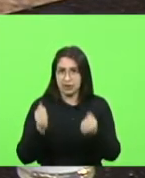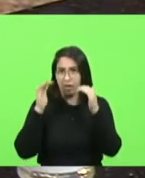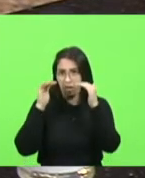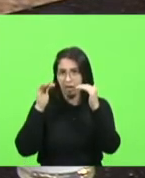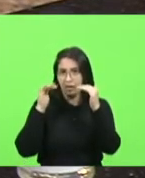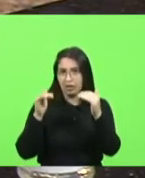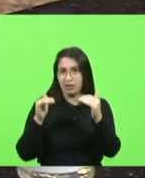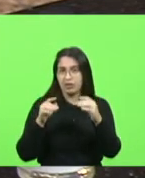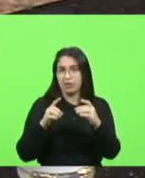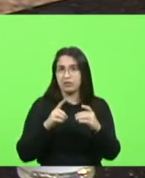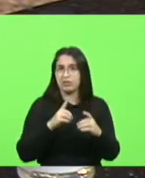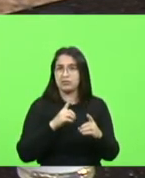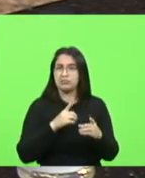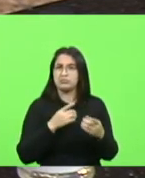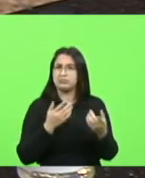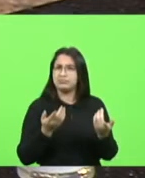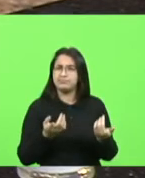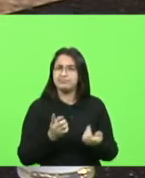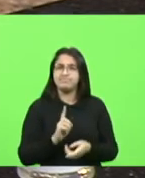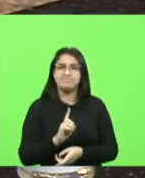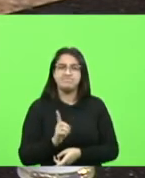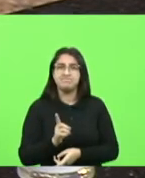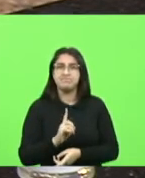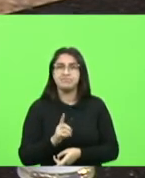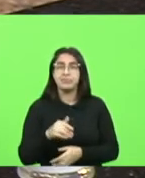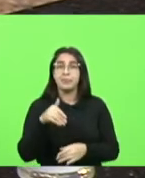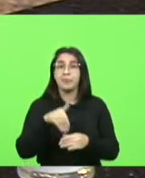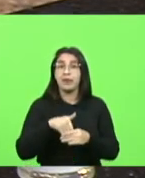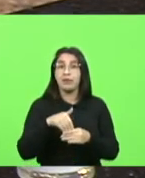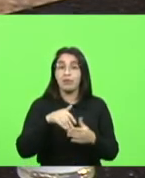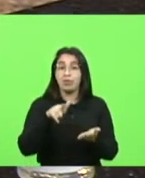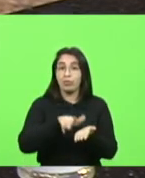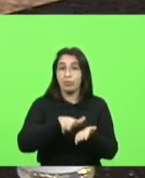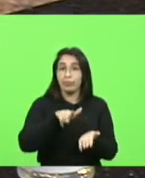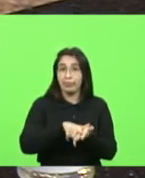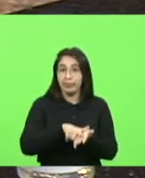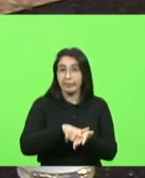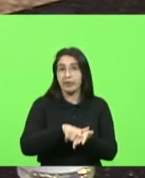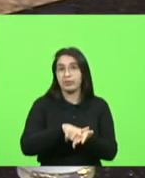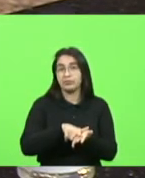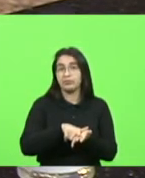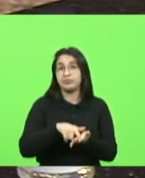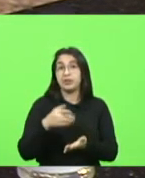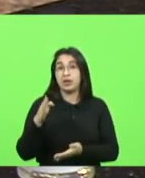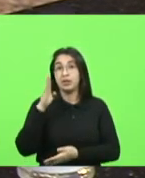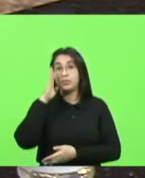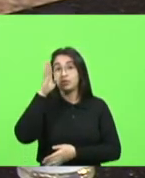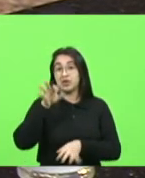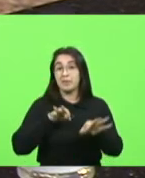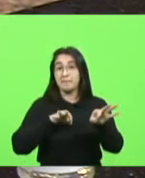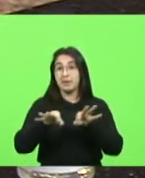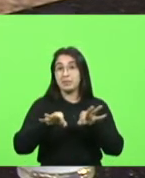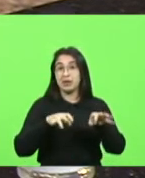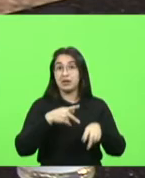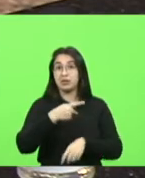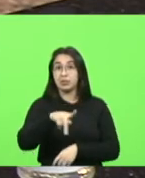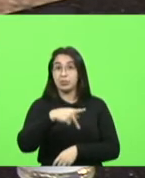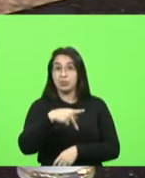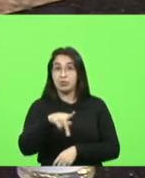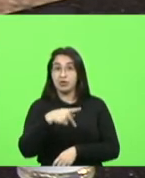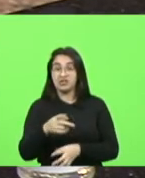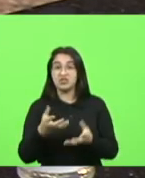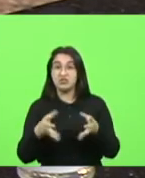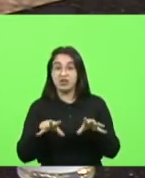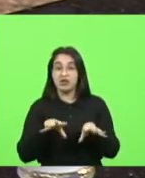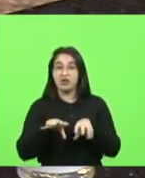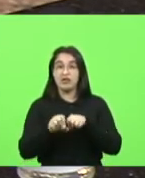por último fala também sobre voto impresso e fala que o Bolsonaro está armando a população porque quer formar